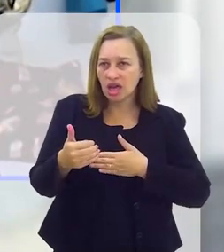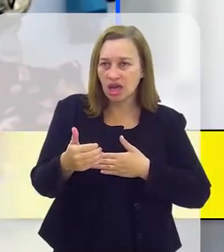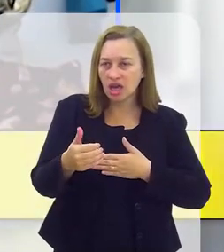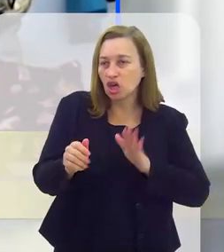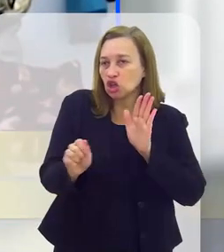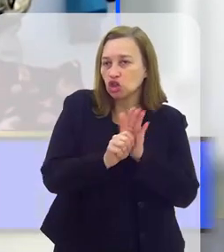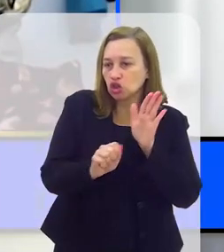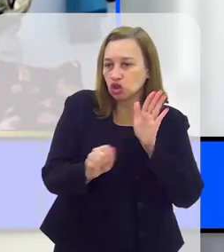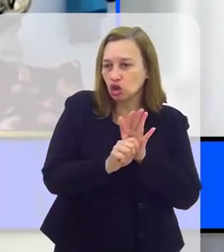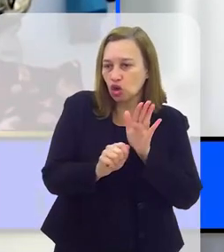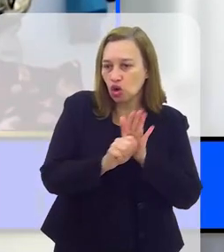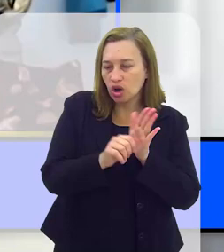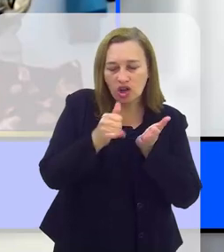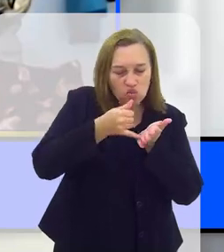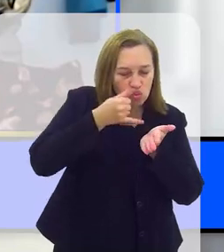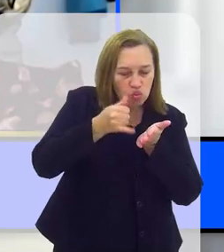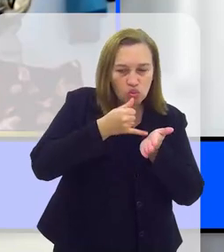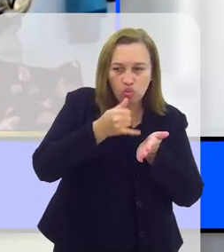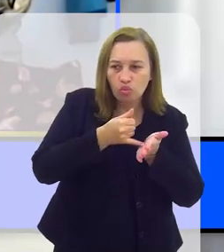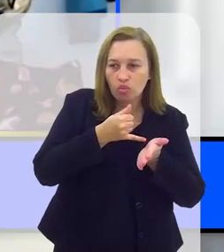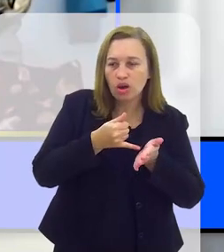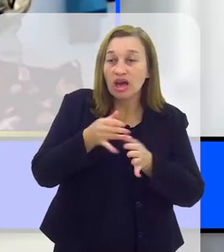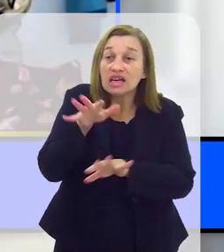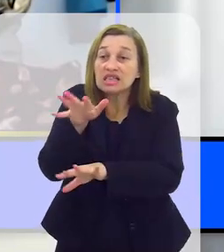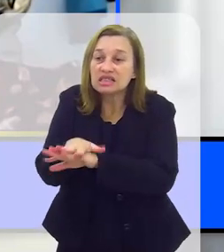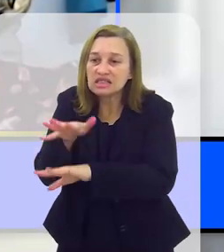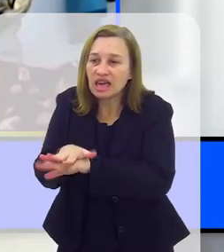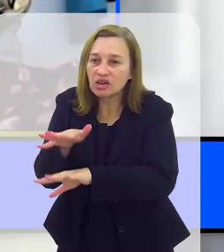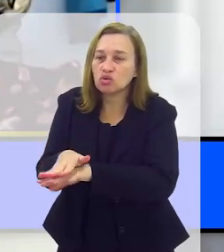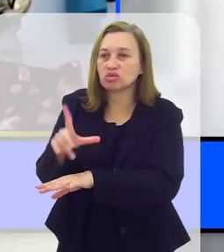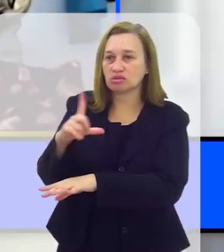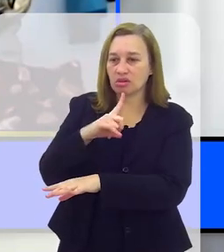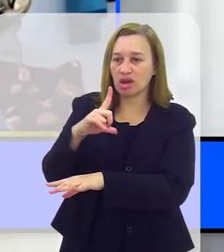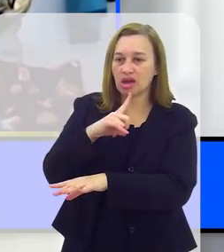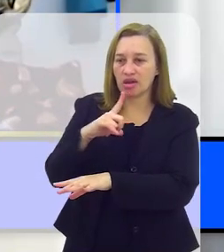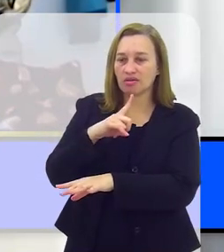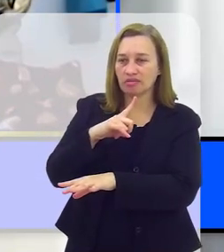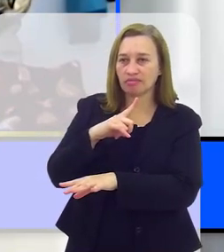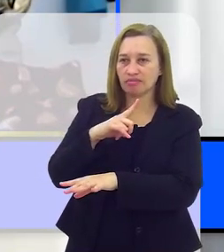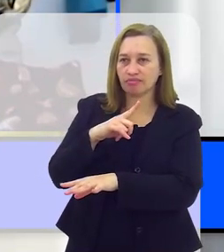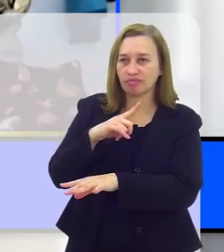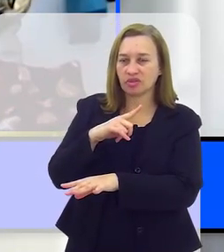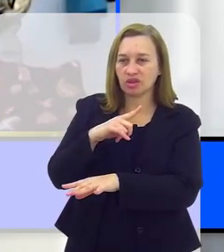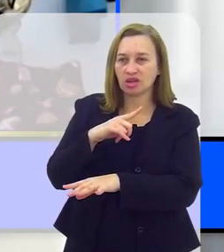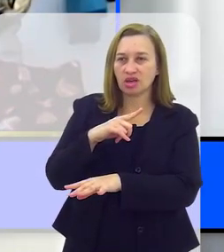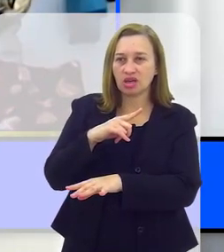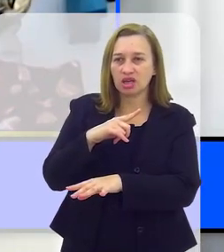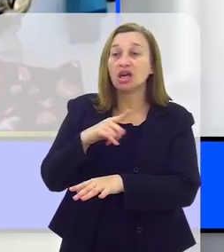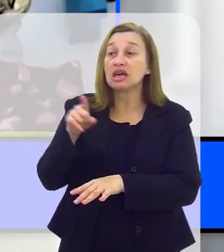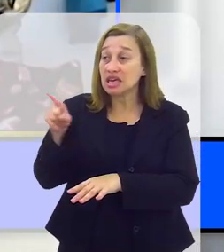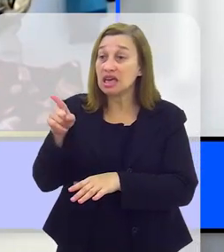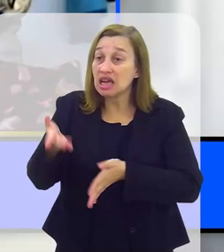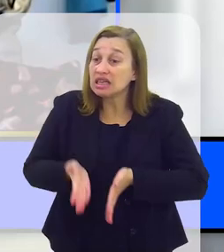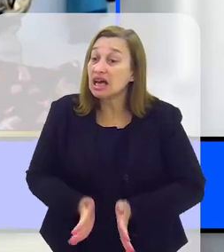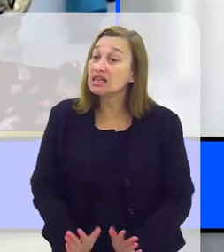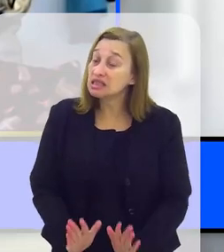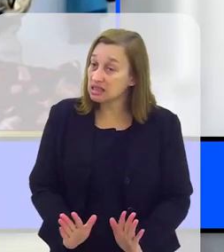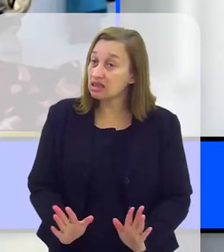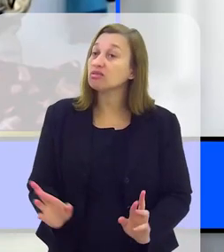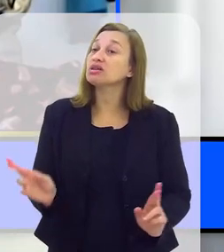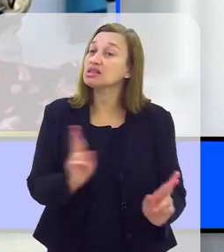quantidade de droga por uma transa. E ele é fruto dessa opção